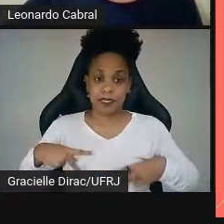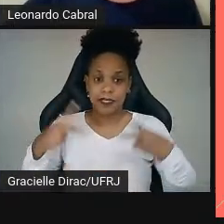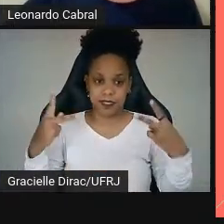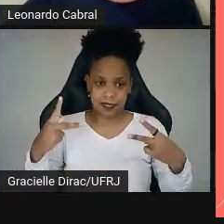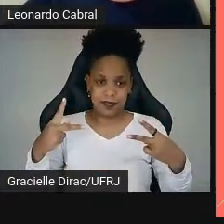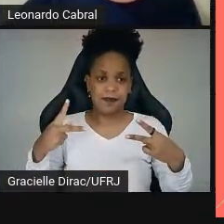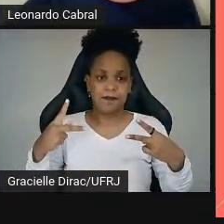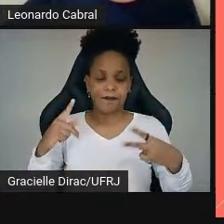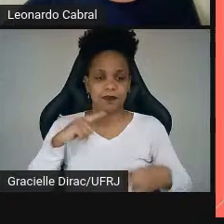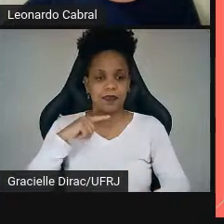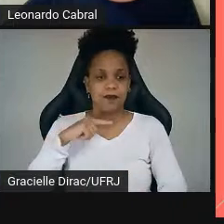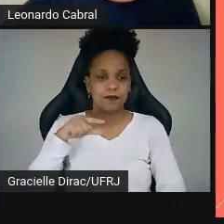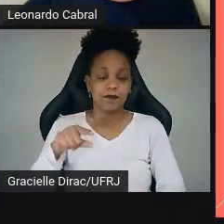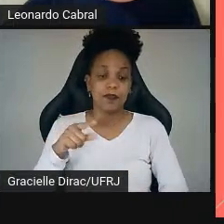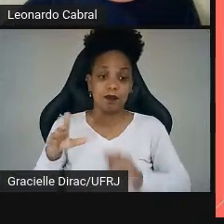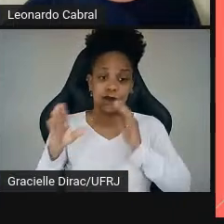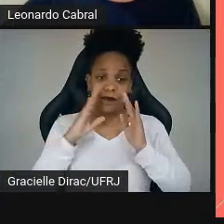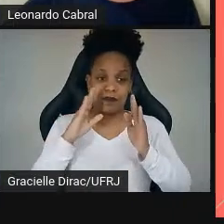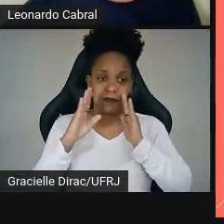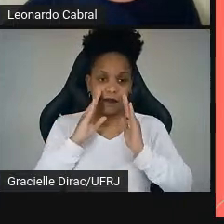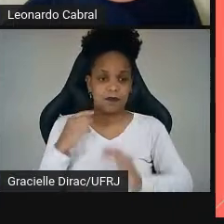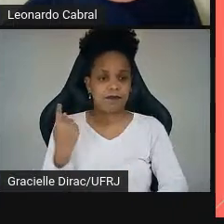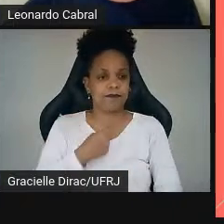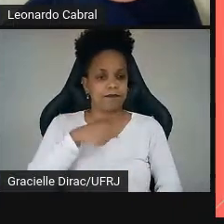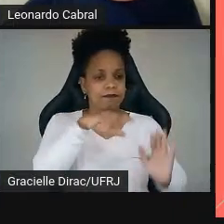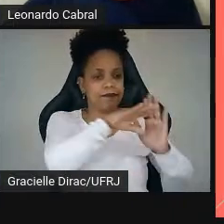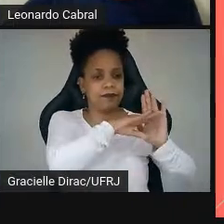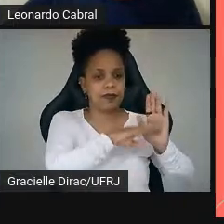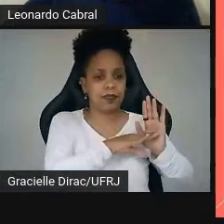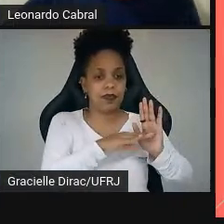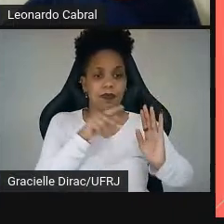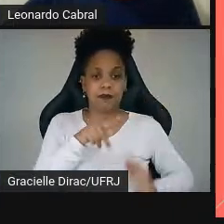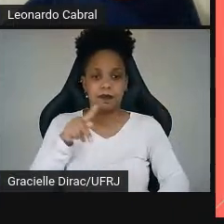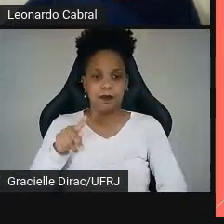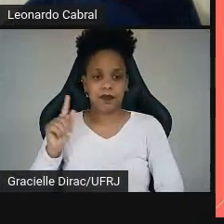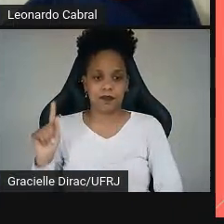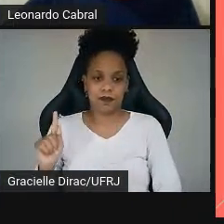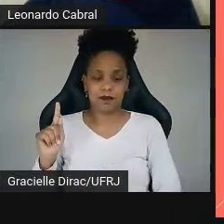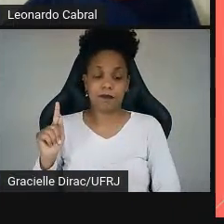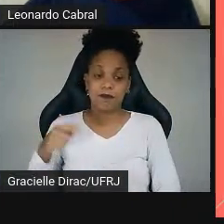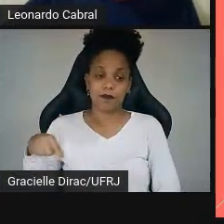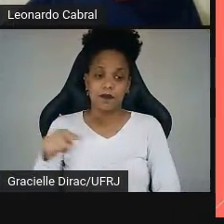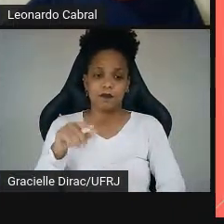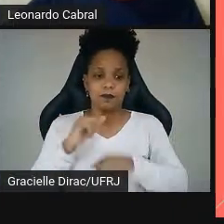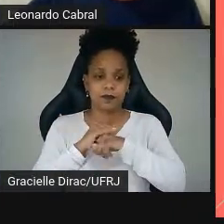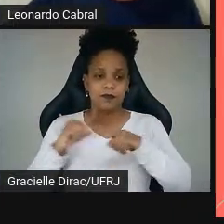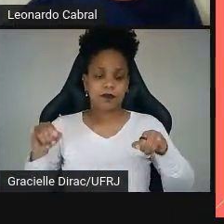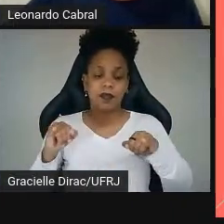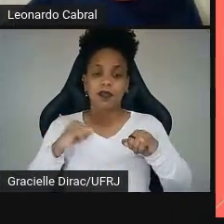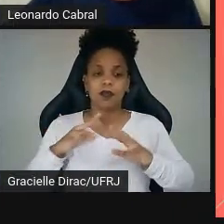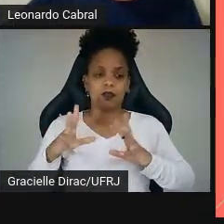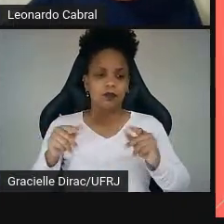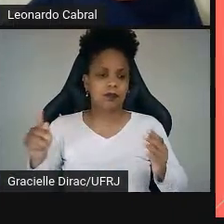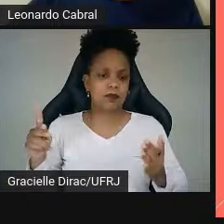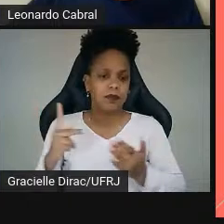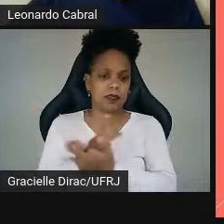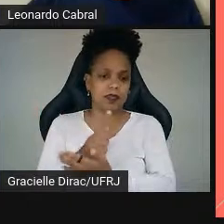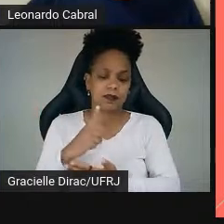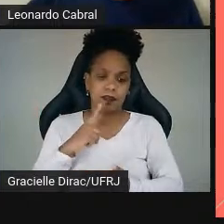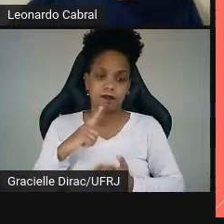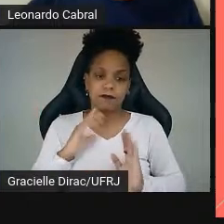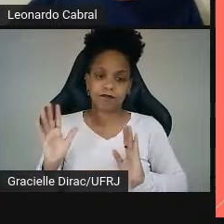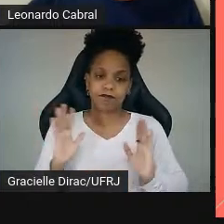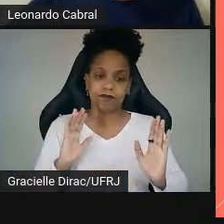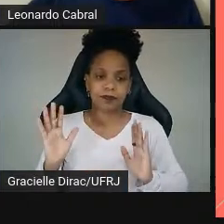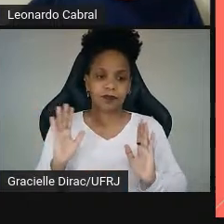página no Facebook do nosso programa, do PPG. E lá a gente vai divulgar tanto os eventos da comissão de eventos, que